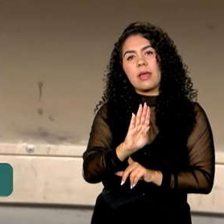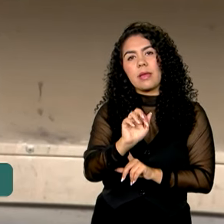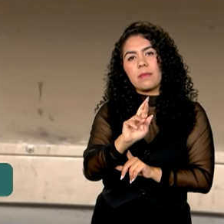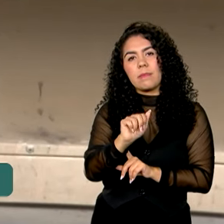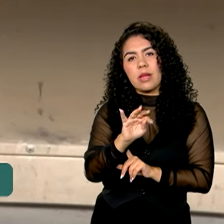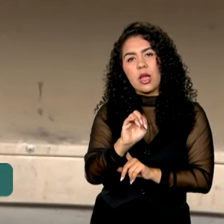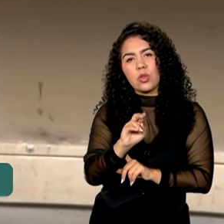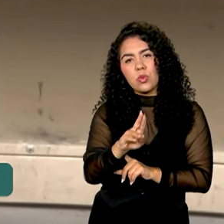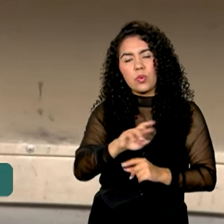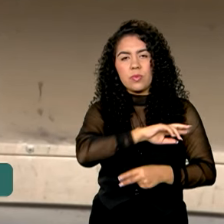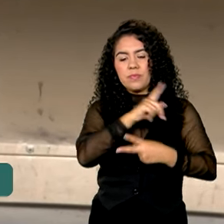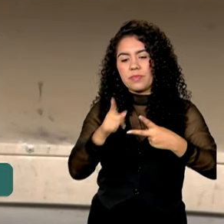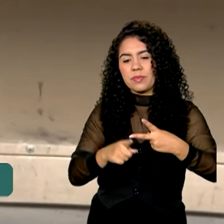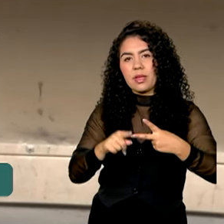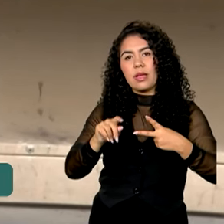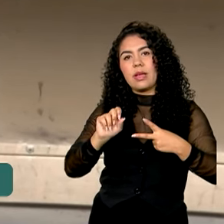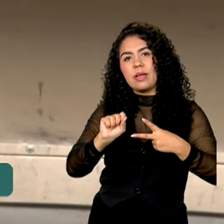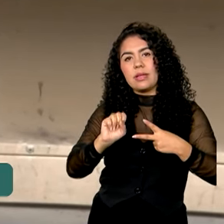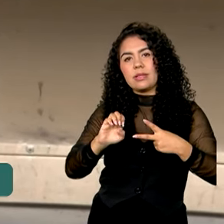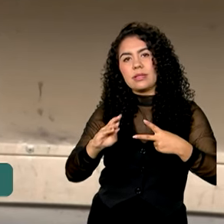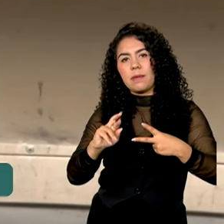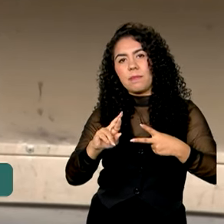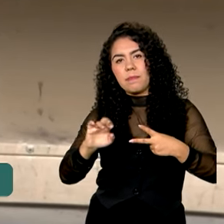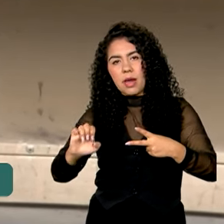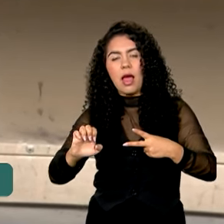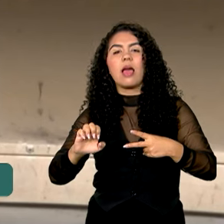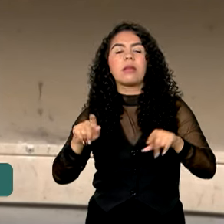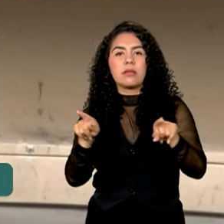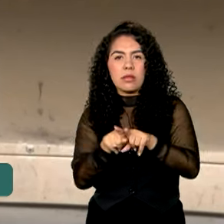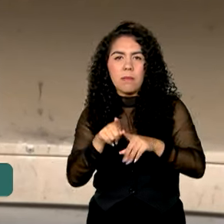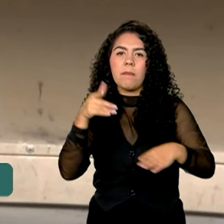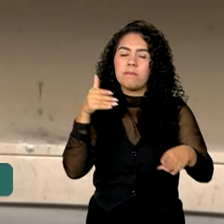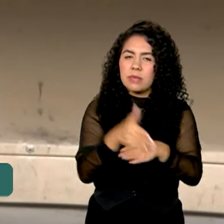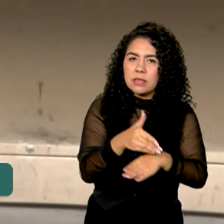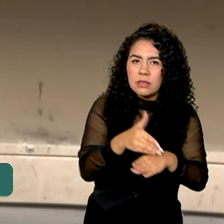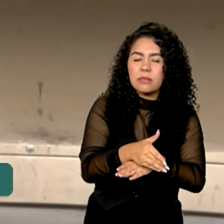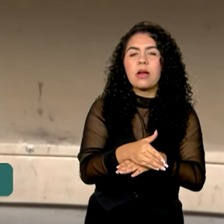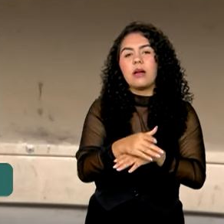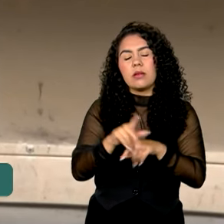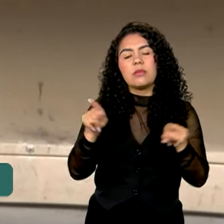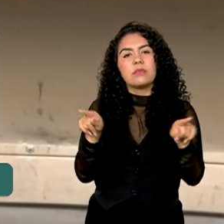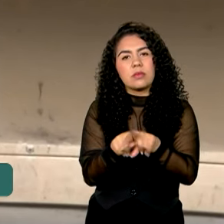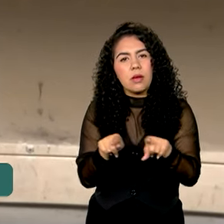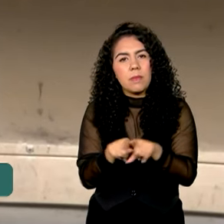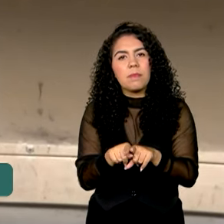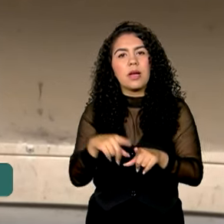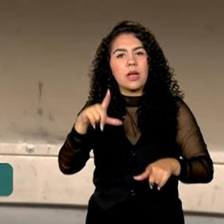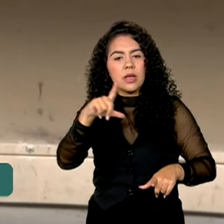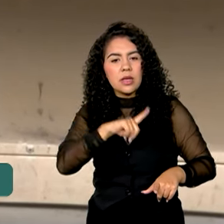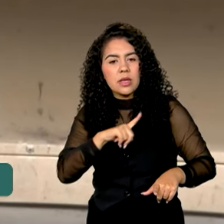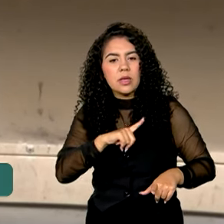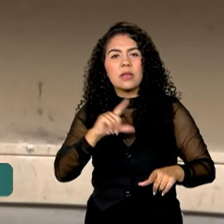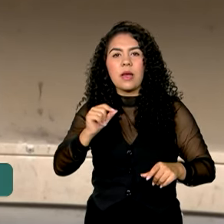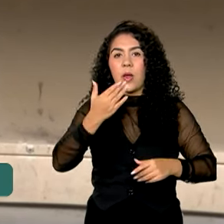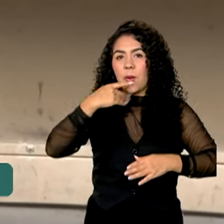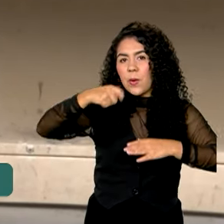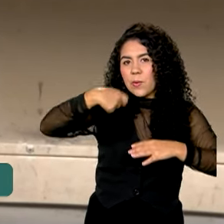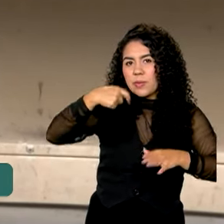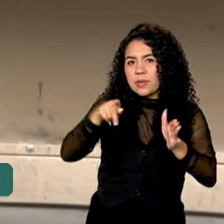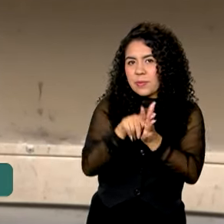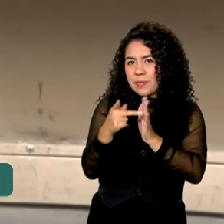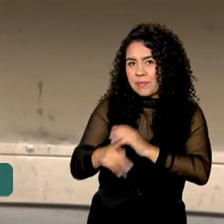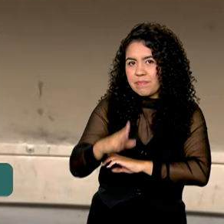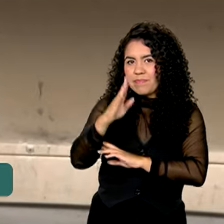será palco de programações culturais, shows e outras atrações, além de contar com pratos da gastronomia brasileira.